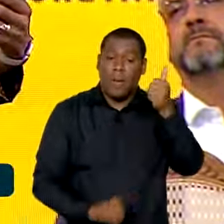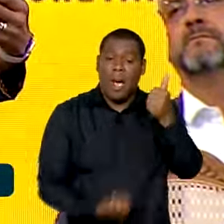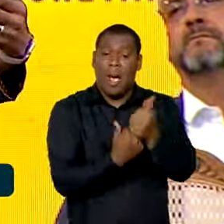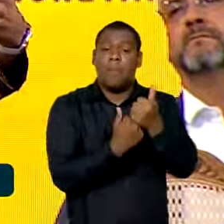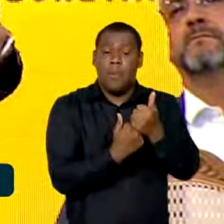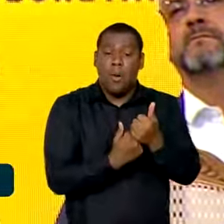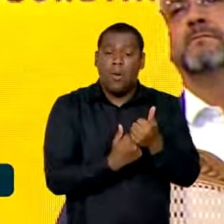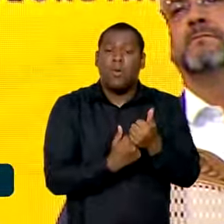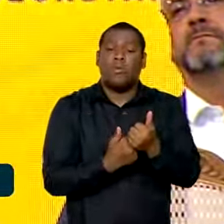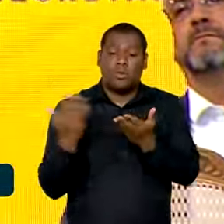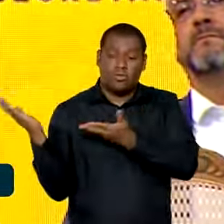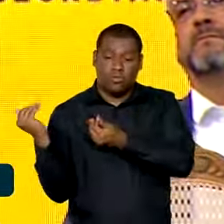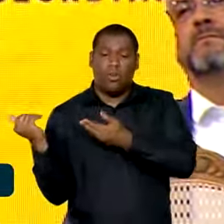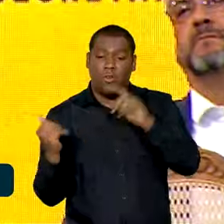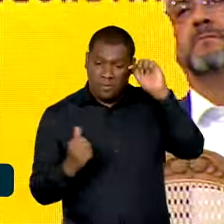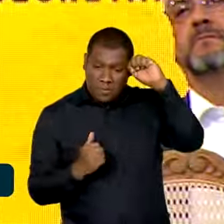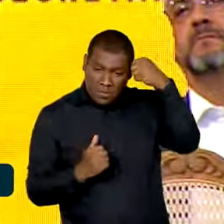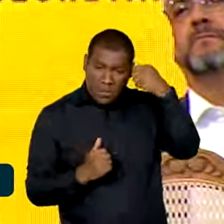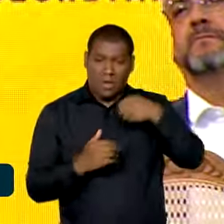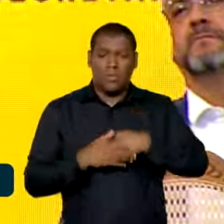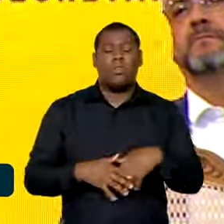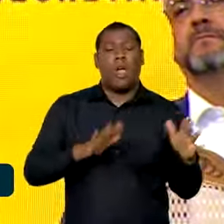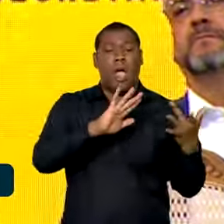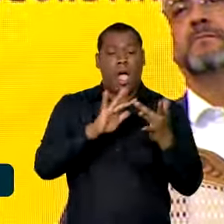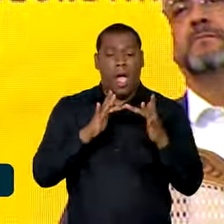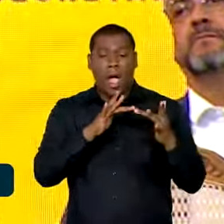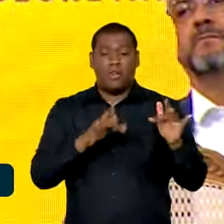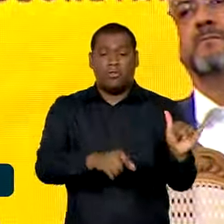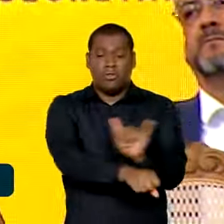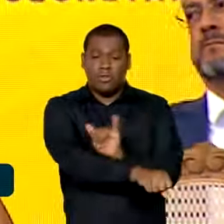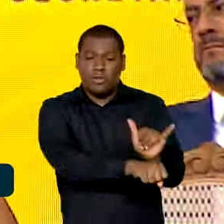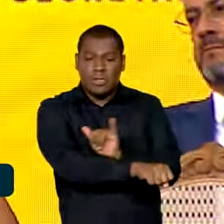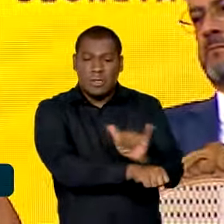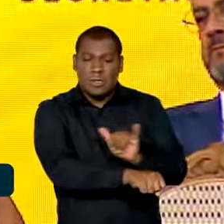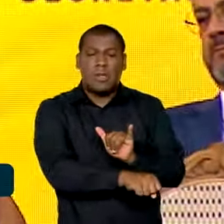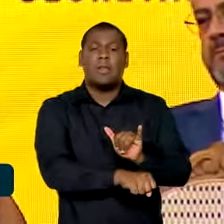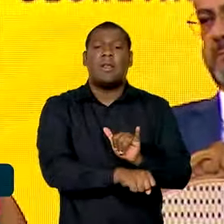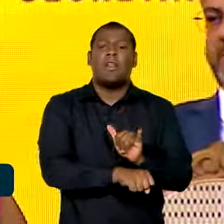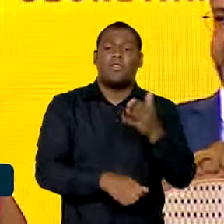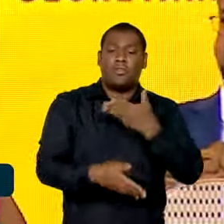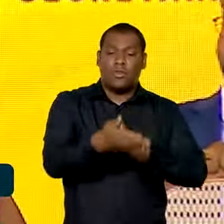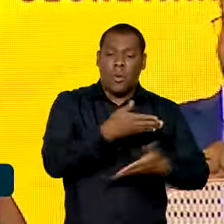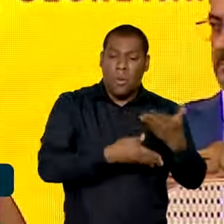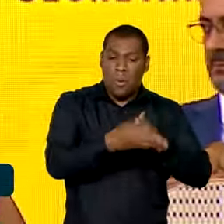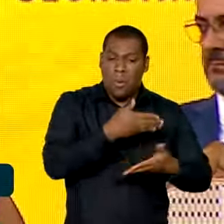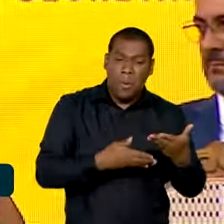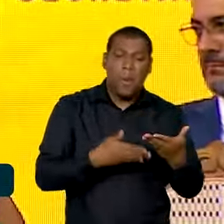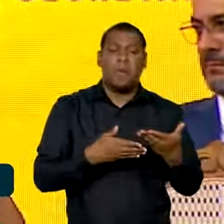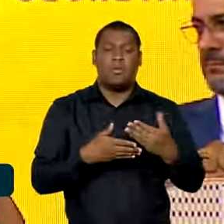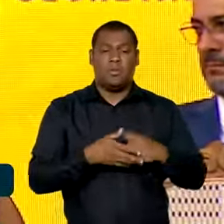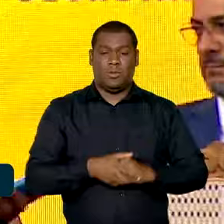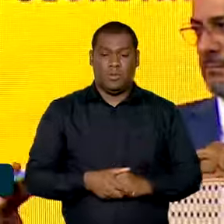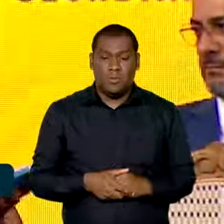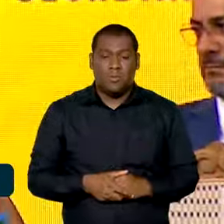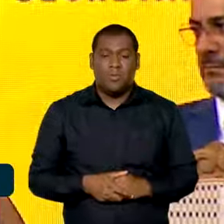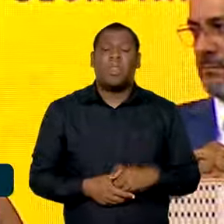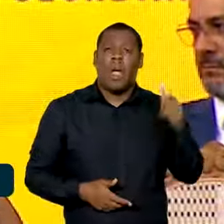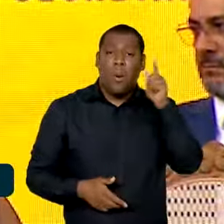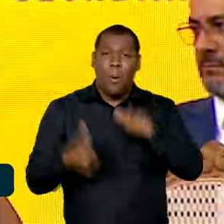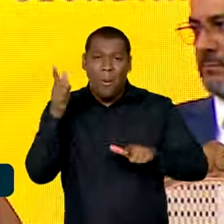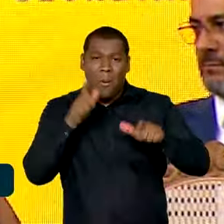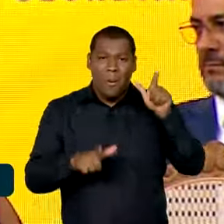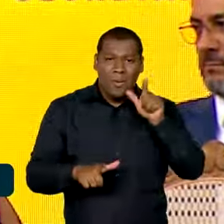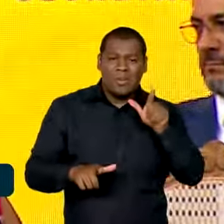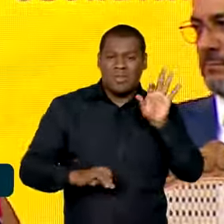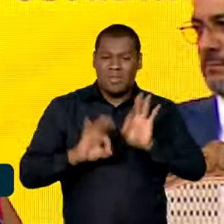ter ali todas as ações desenhadas em conjunto, para a gente, fez muita diferença. E a gente conseguiu construir